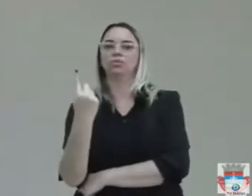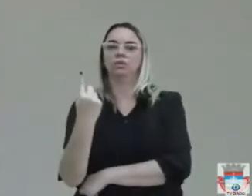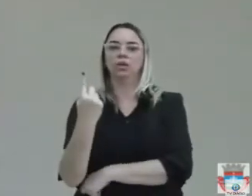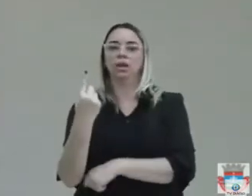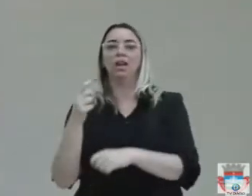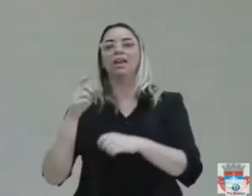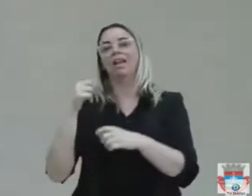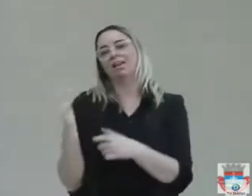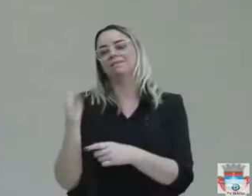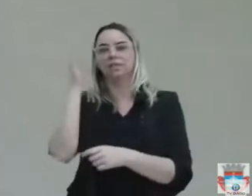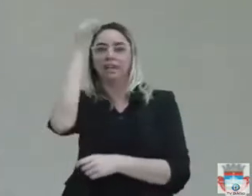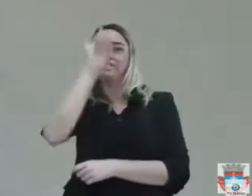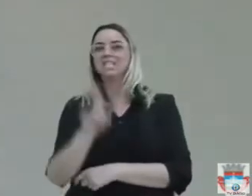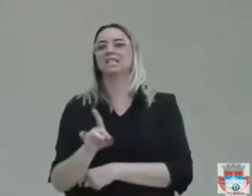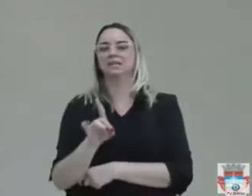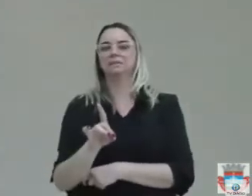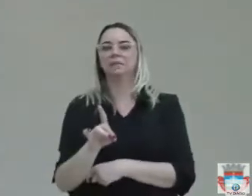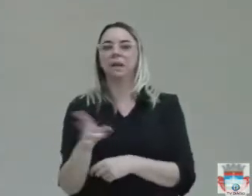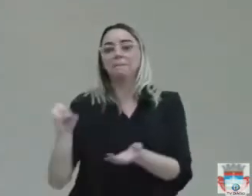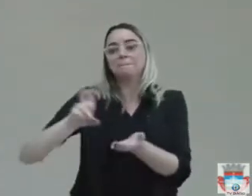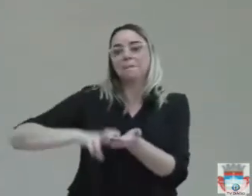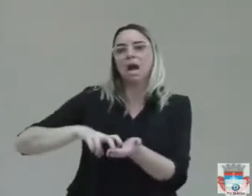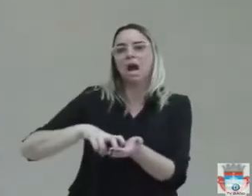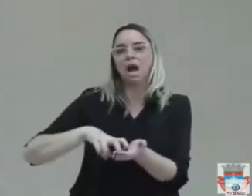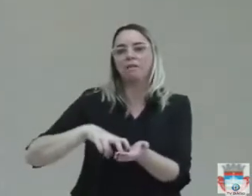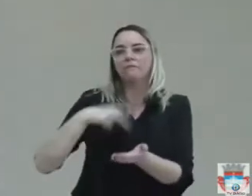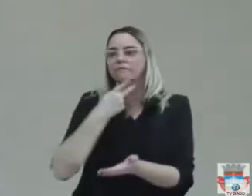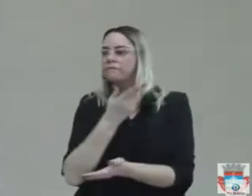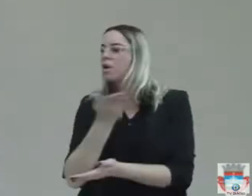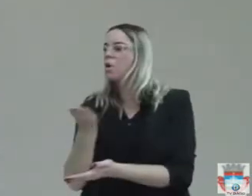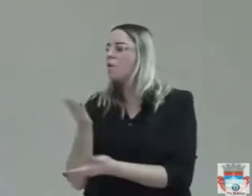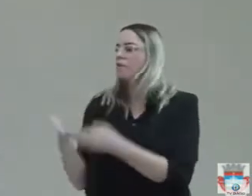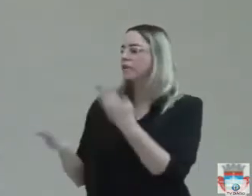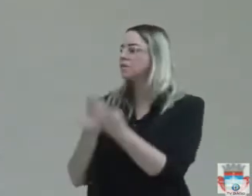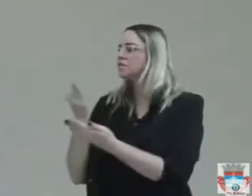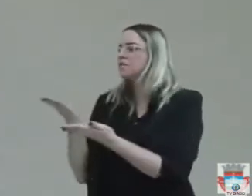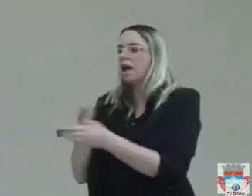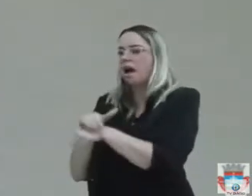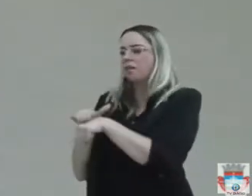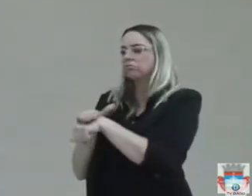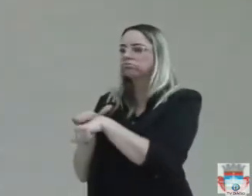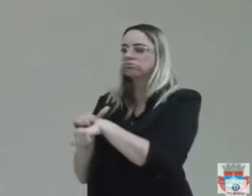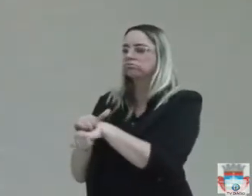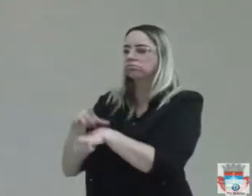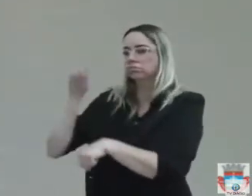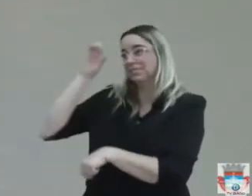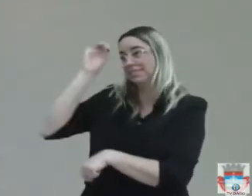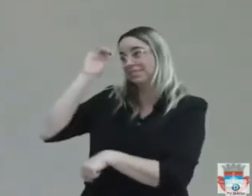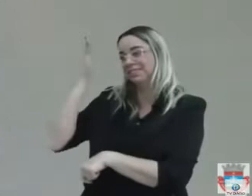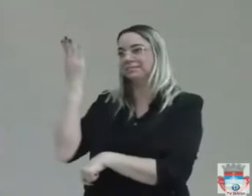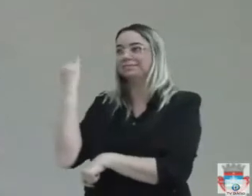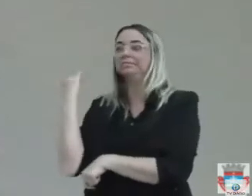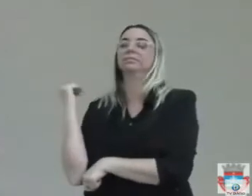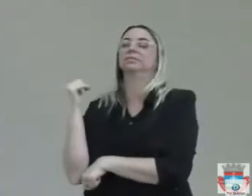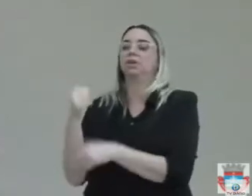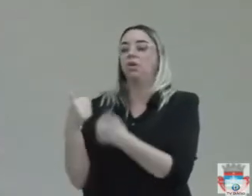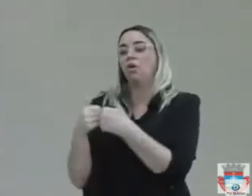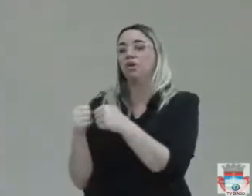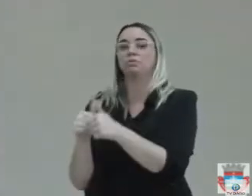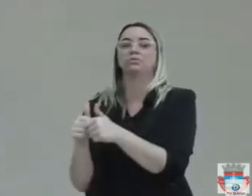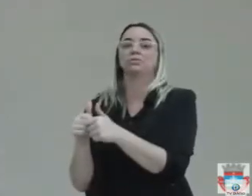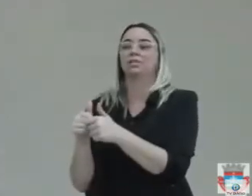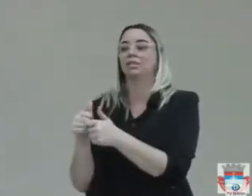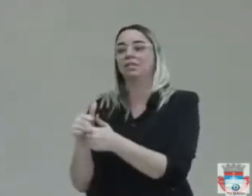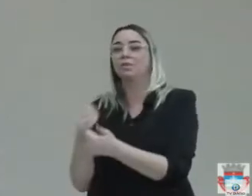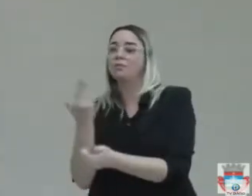escola. E a mãe veio aqui de manhã dizer que o ônibus deixou de passar lá há vários dias. Secretária, manda buscar esse aluno para que ele não